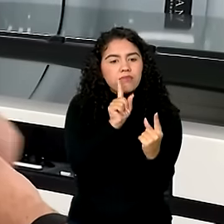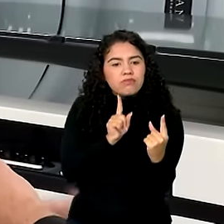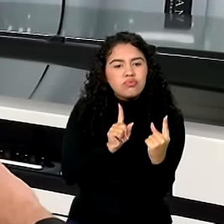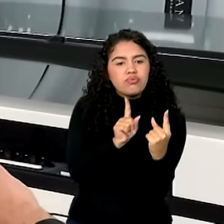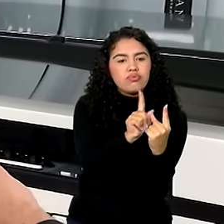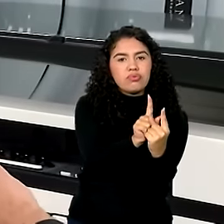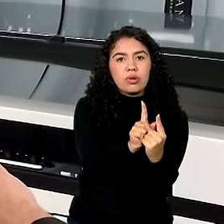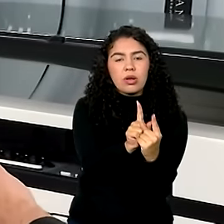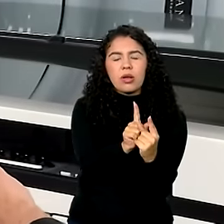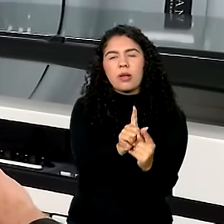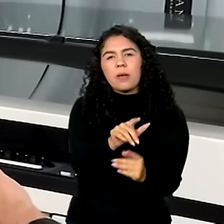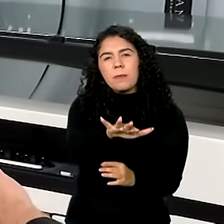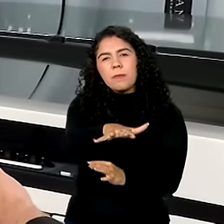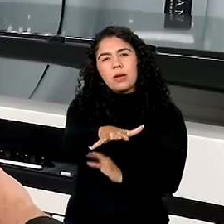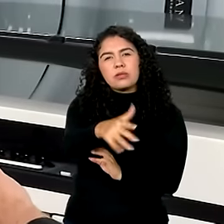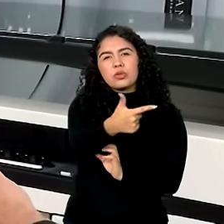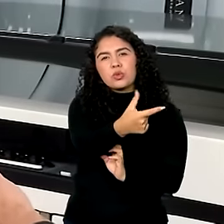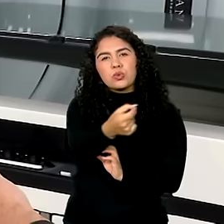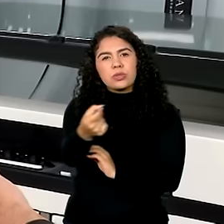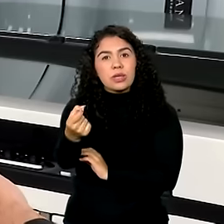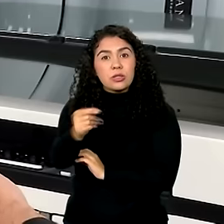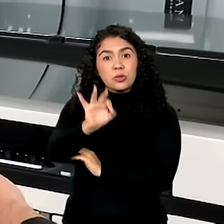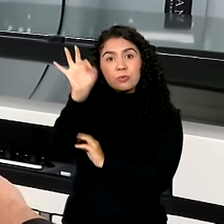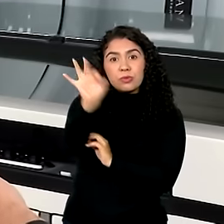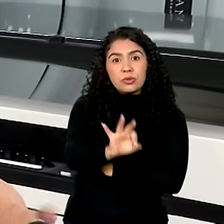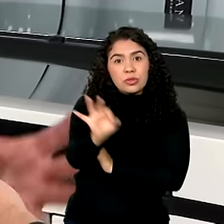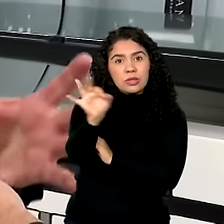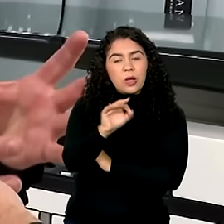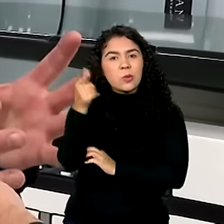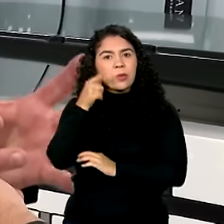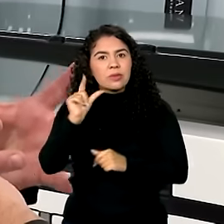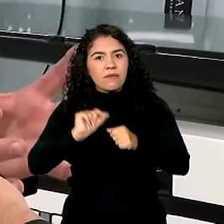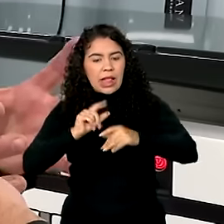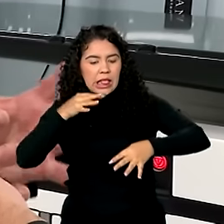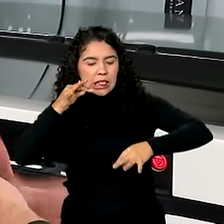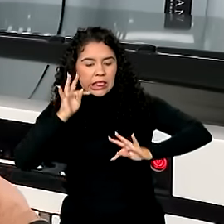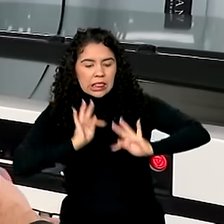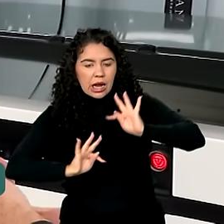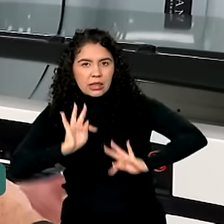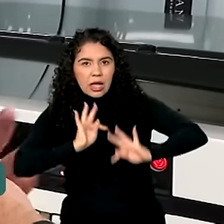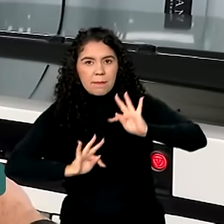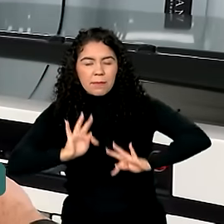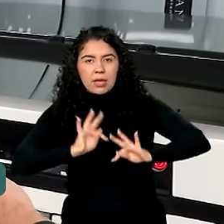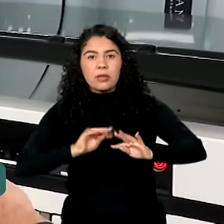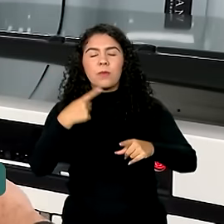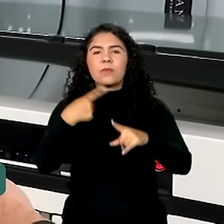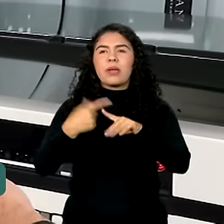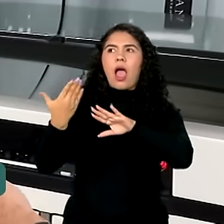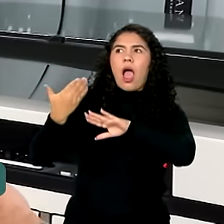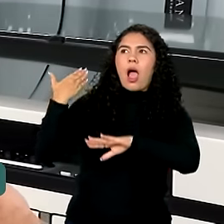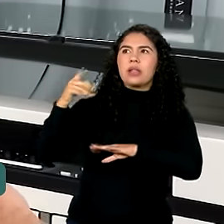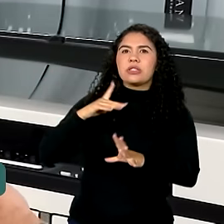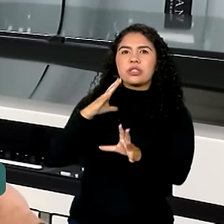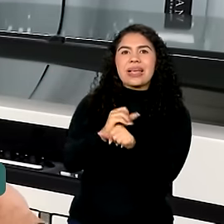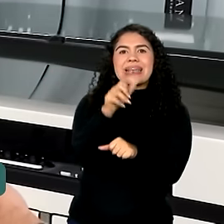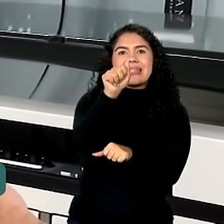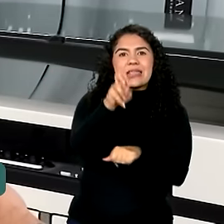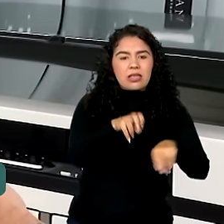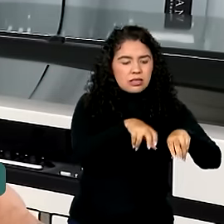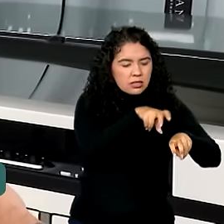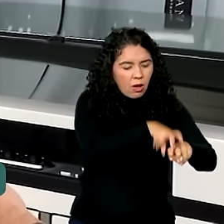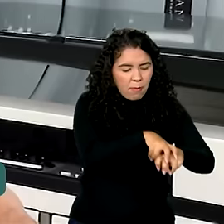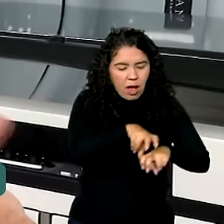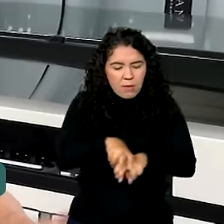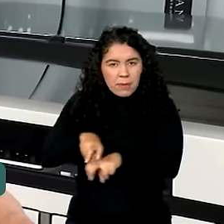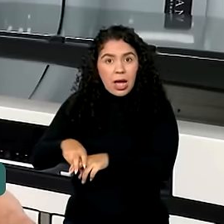200% as sessões de quimioterapia, porque nós tínhamos 15 poltronas, vamos passar a ter 45